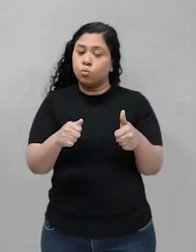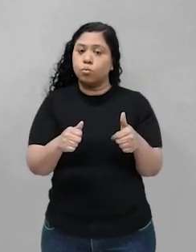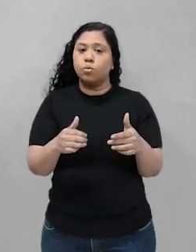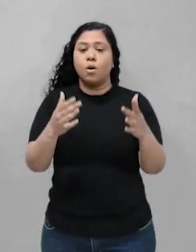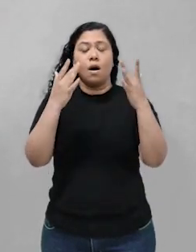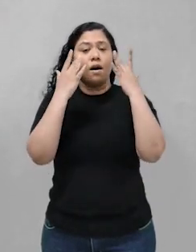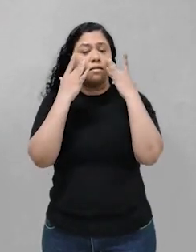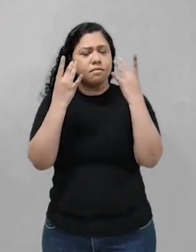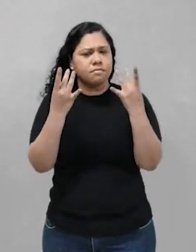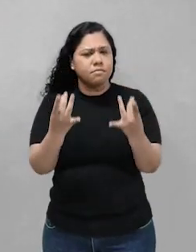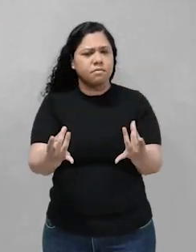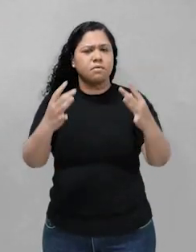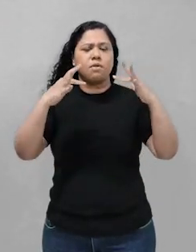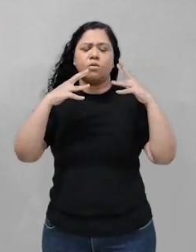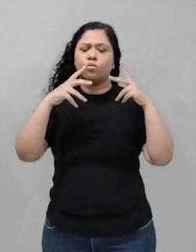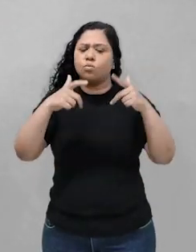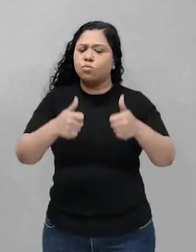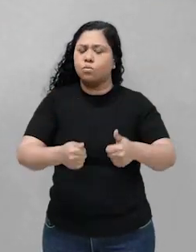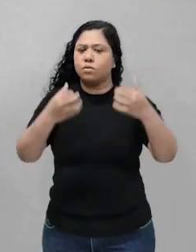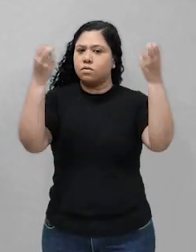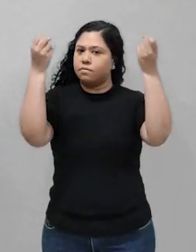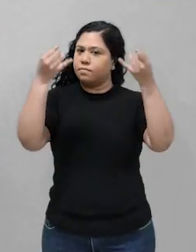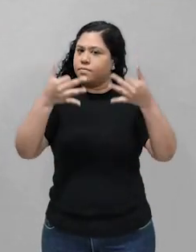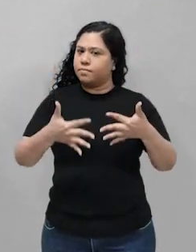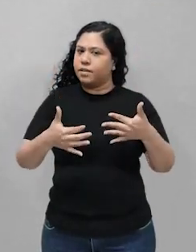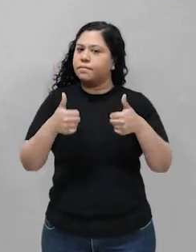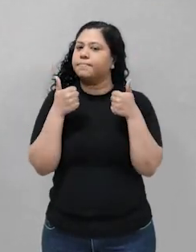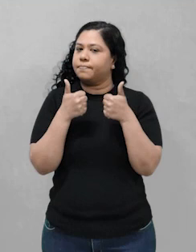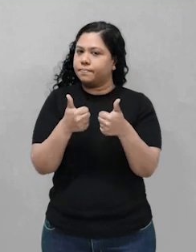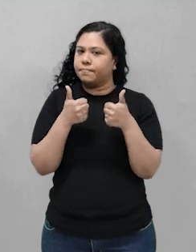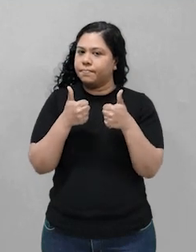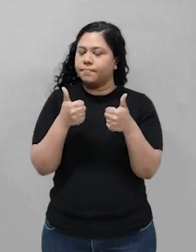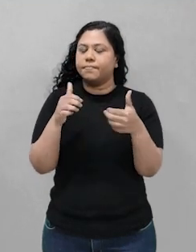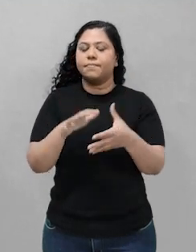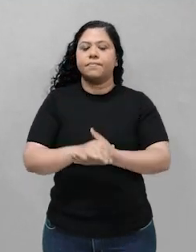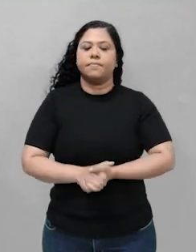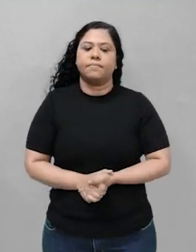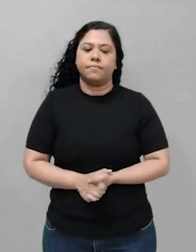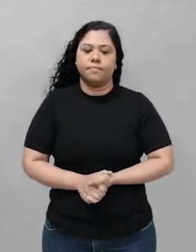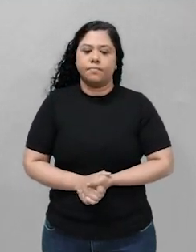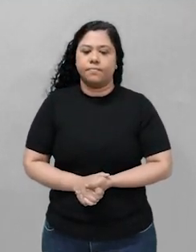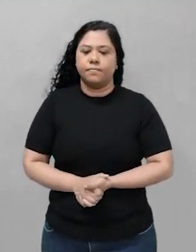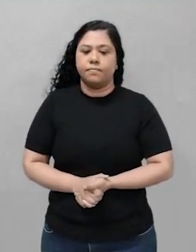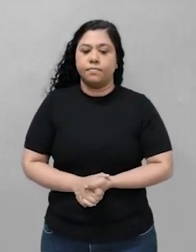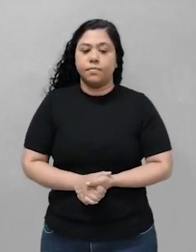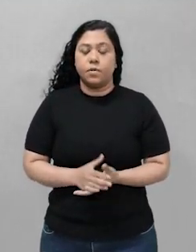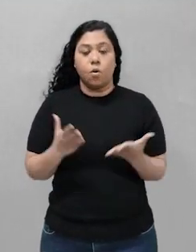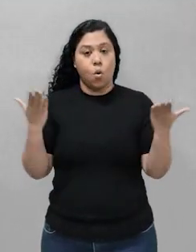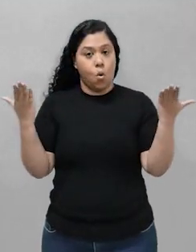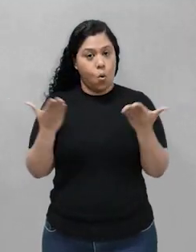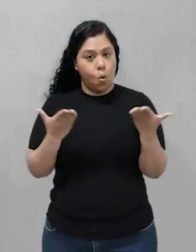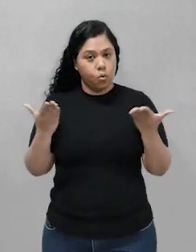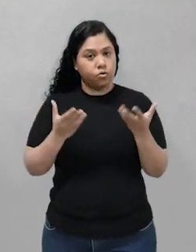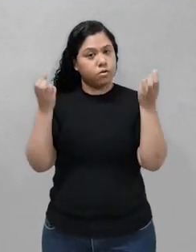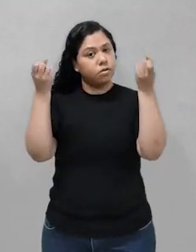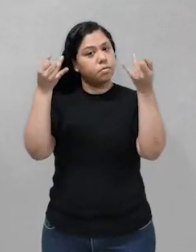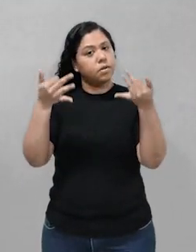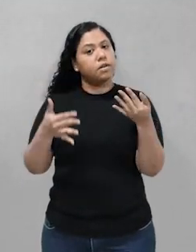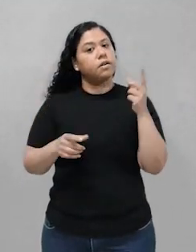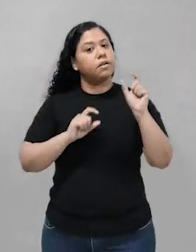atenção a todas as explicações. Tudo bem turma? Bom, nós vamos hoje falar